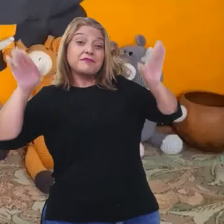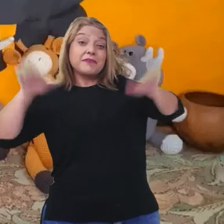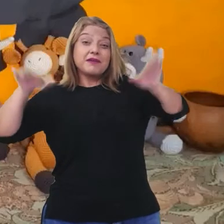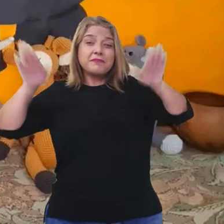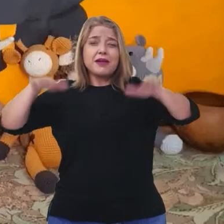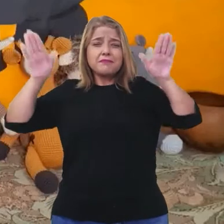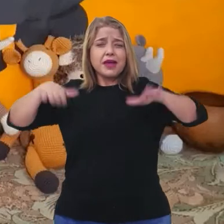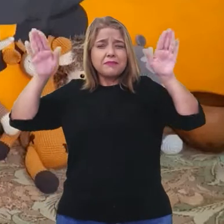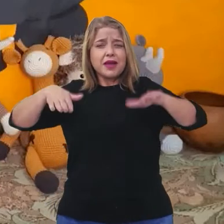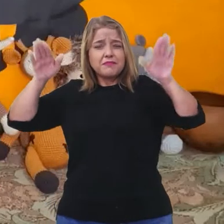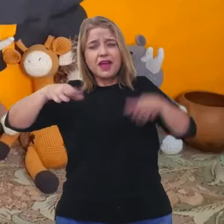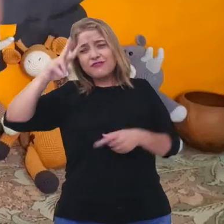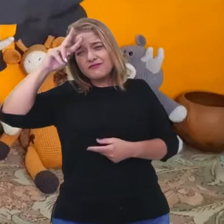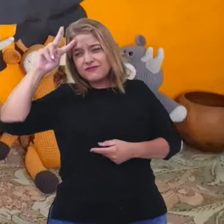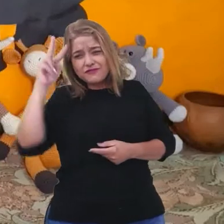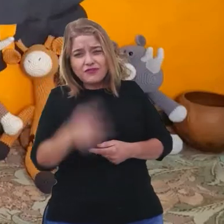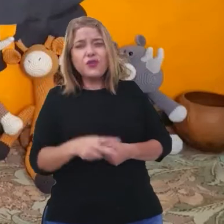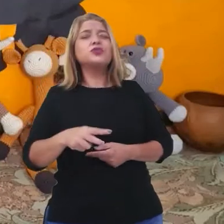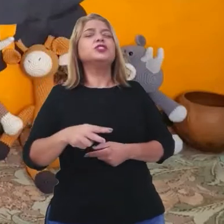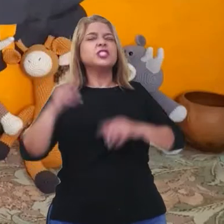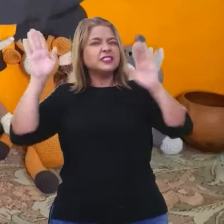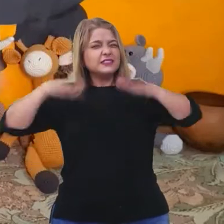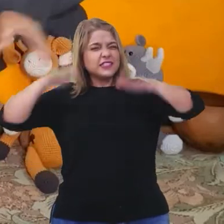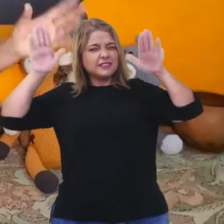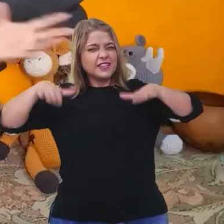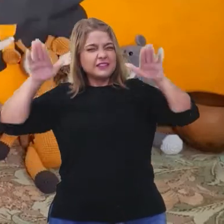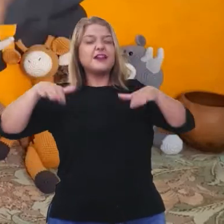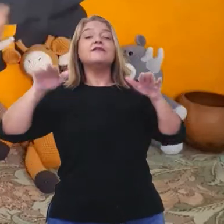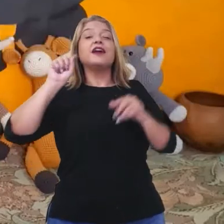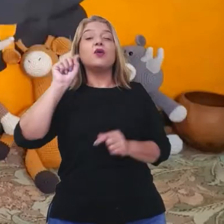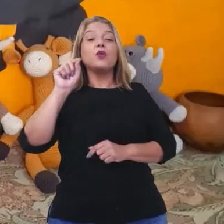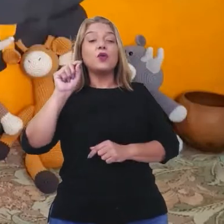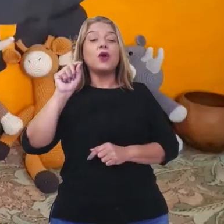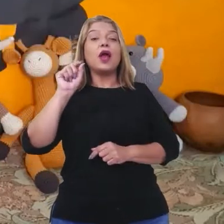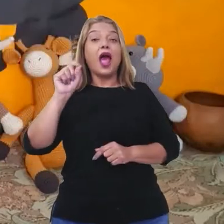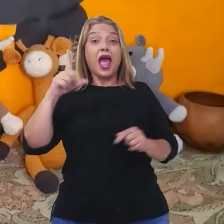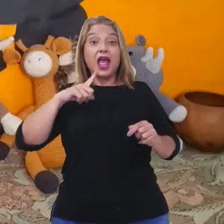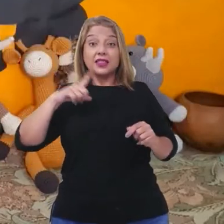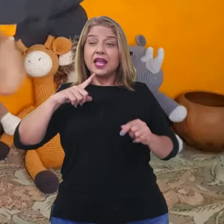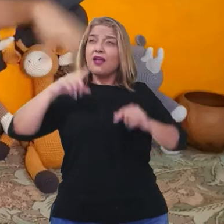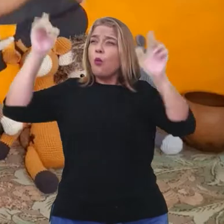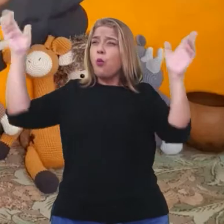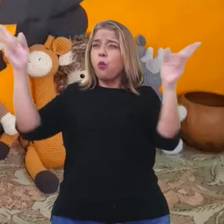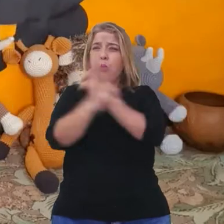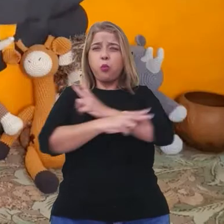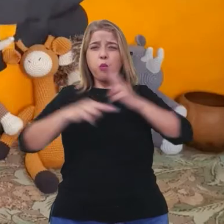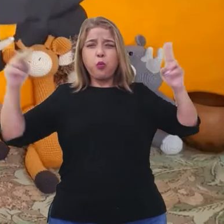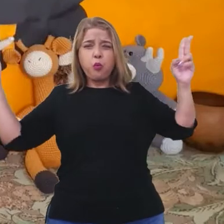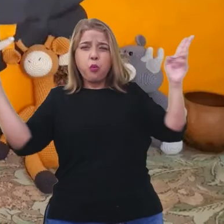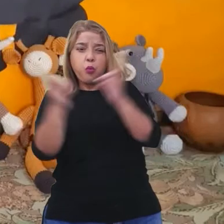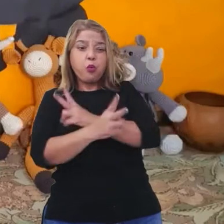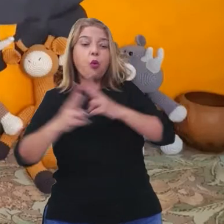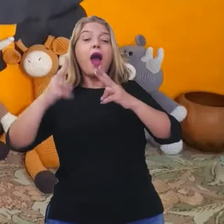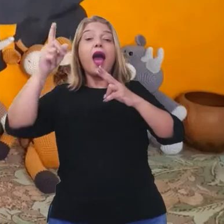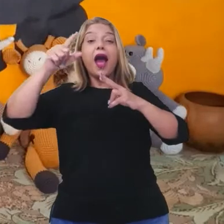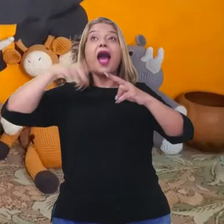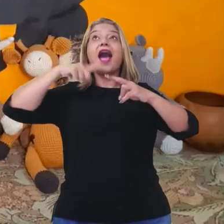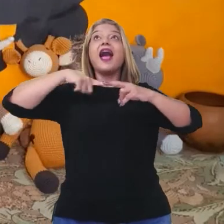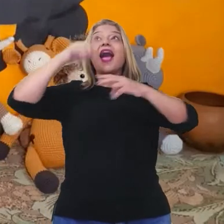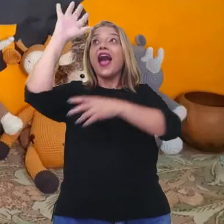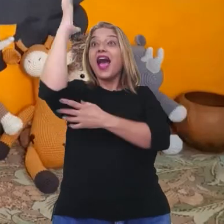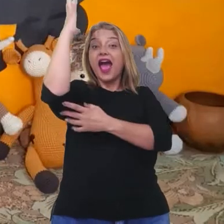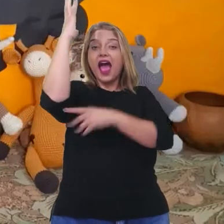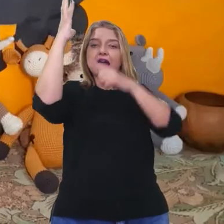vasas muito, muito, muito, muito, muito rápido. E a ventania que se formou, derrubou as